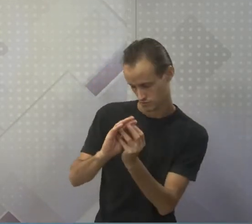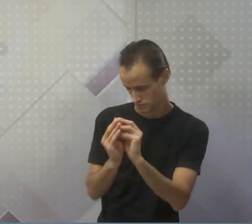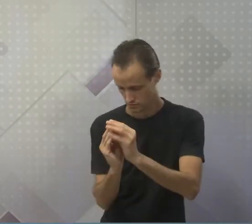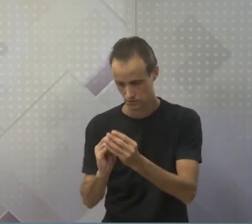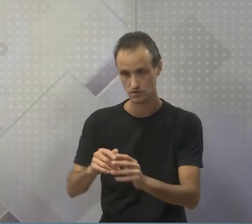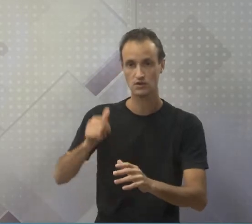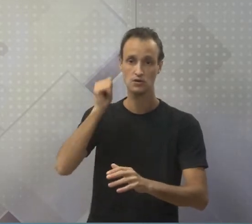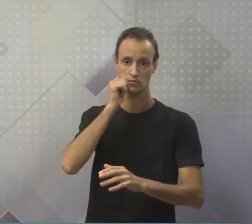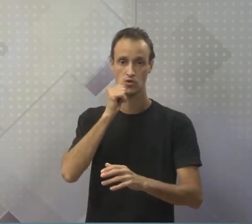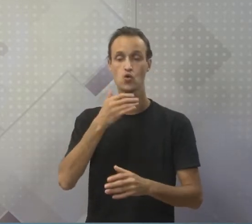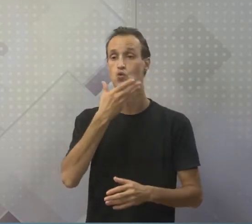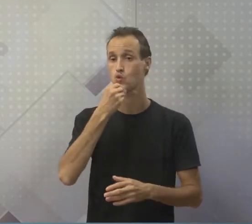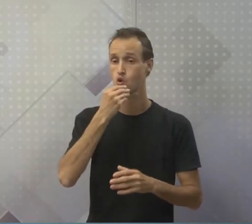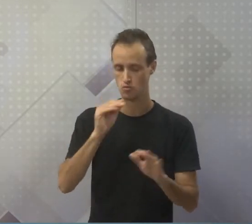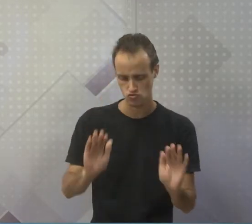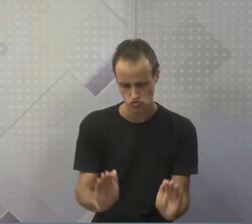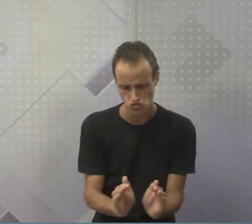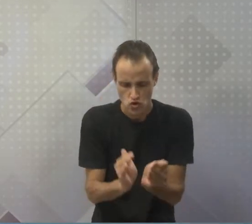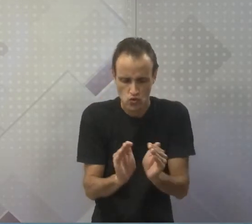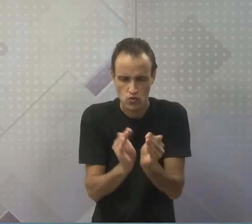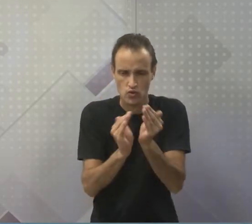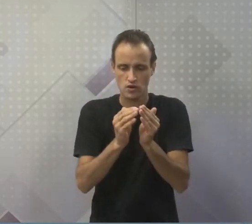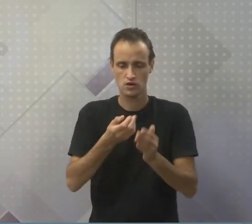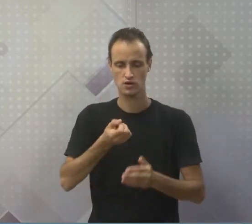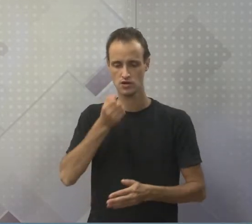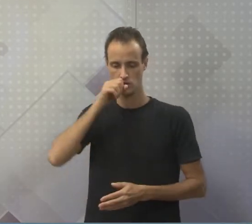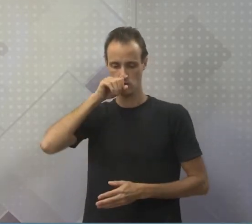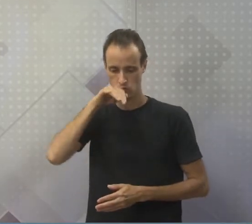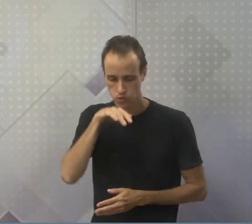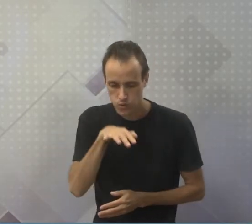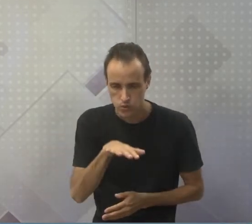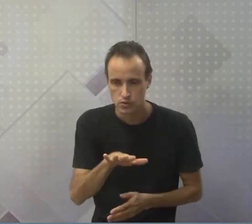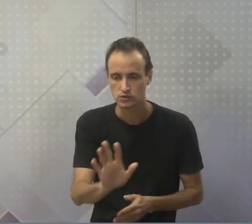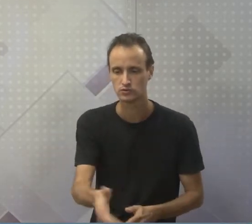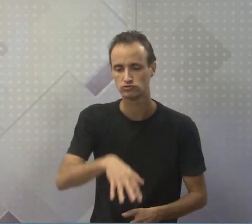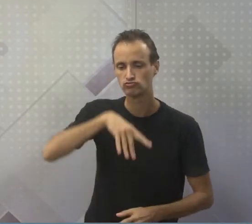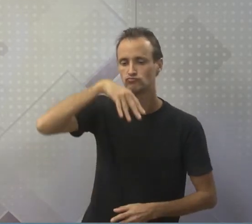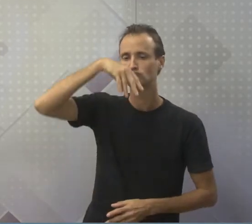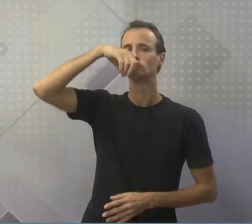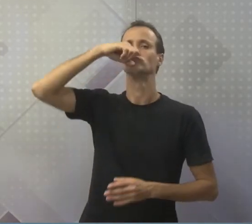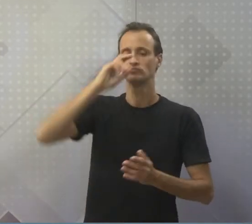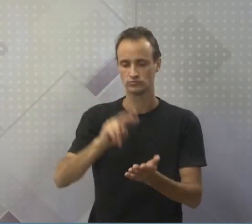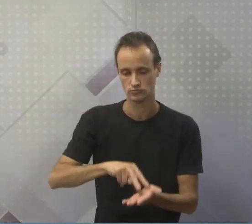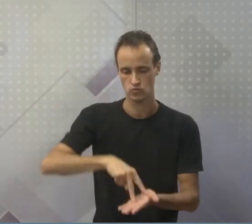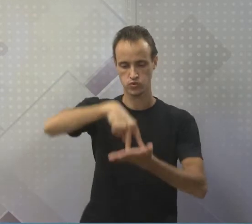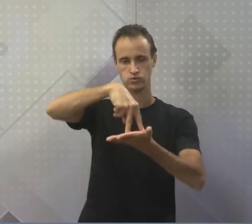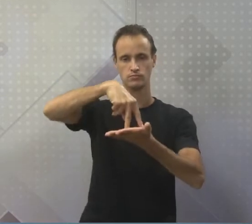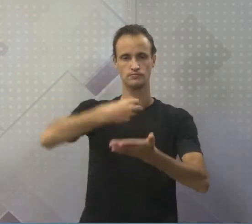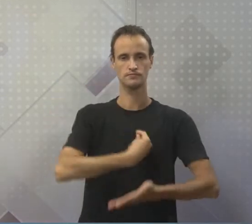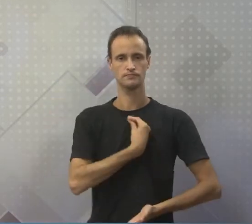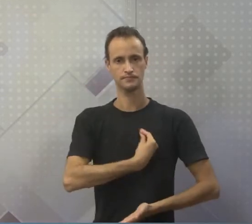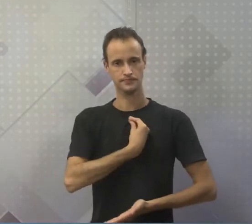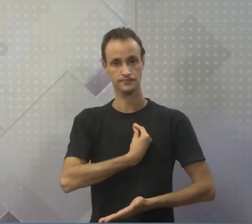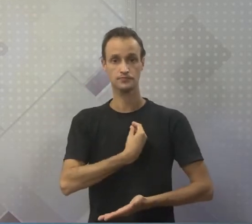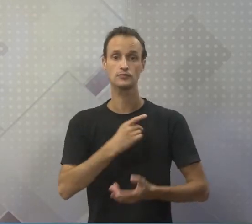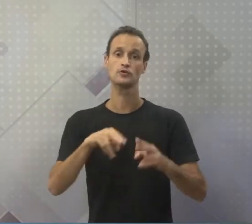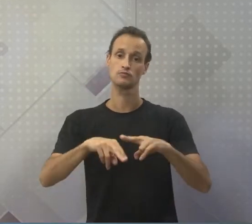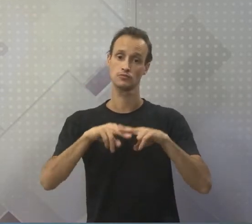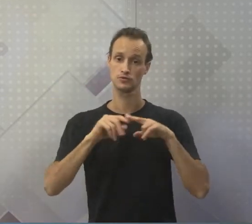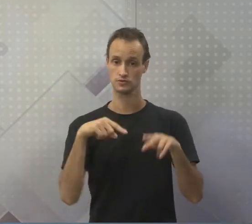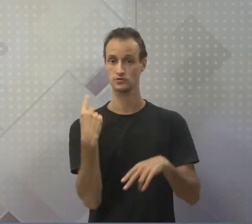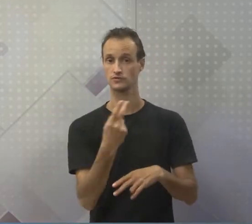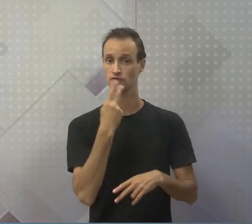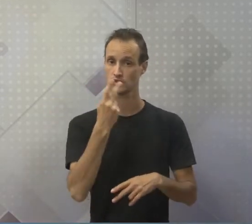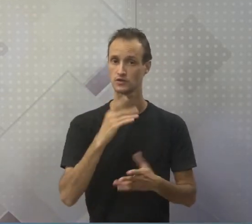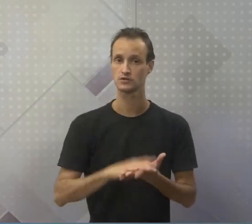homem foi feito de barro e ele deu o sopro da vida, que é a coisa mais importante, por isso que nós usamos o termo.